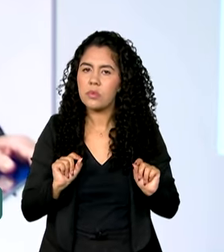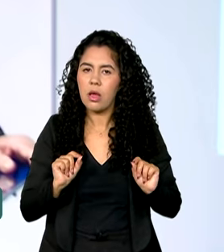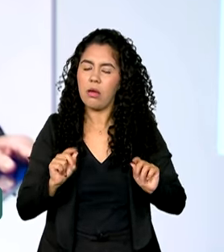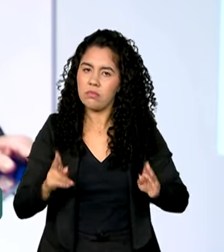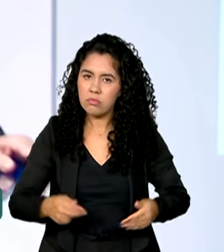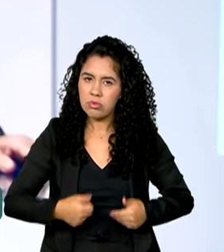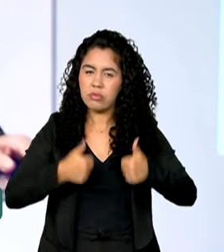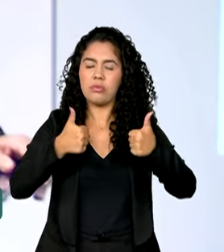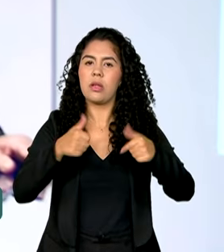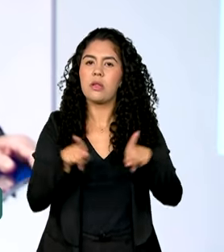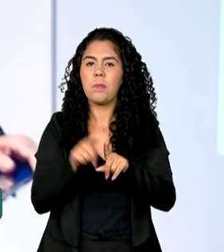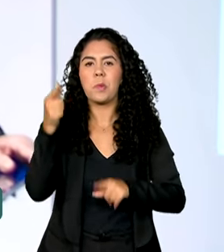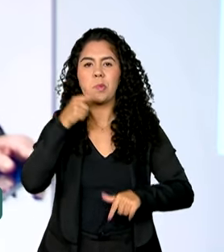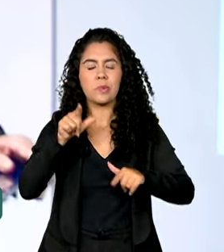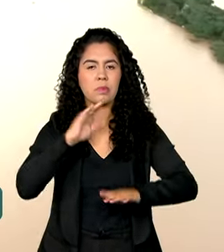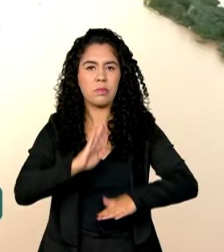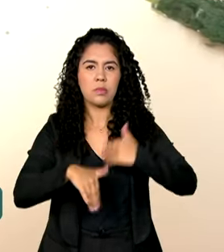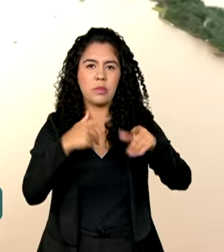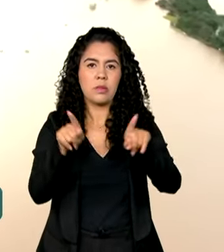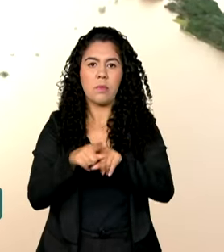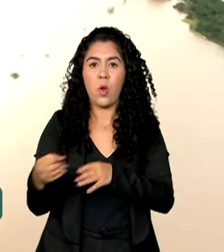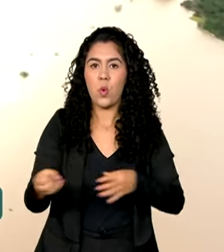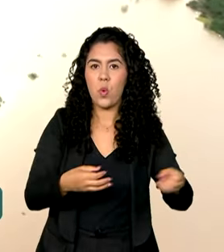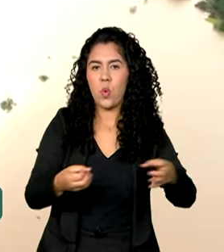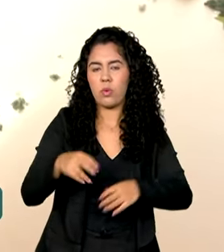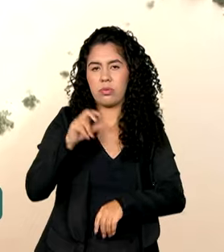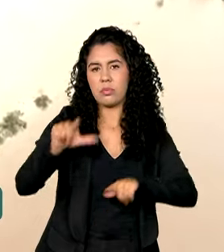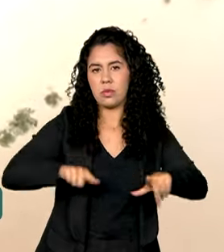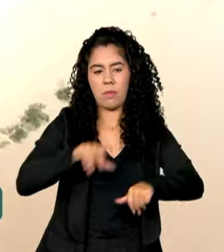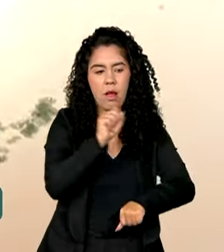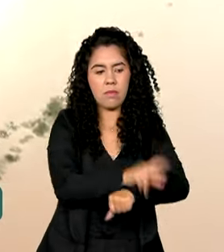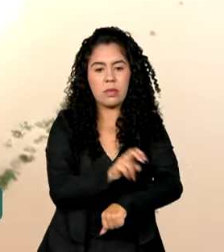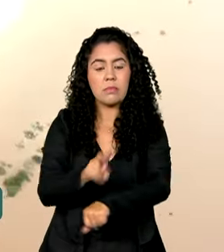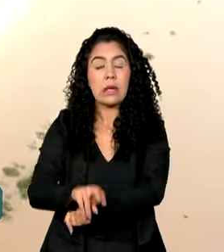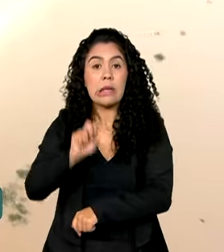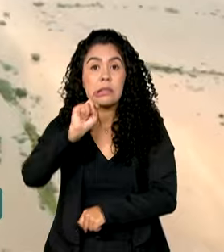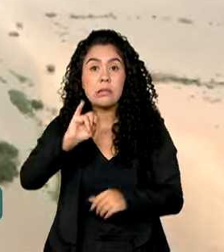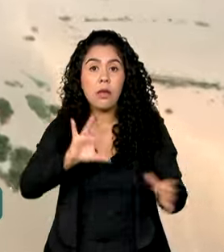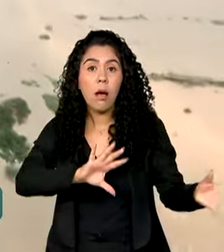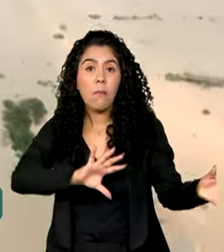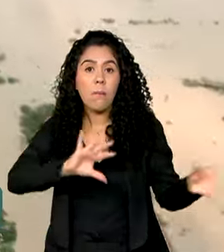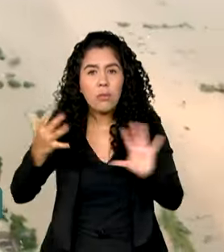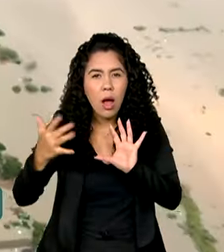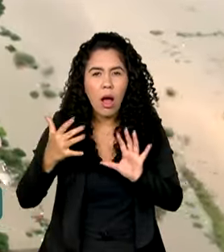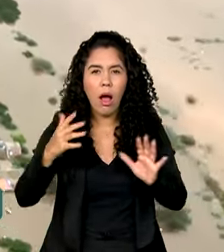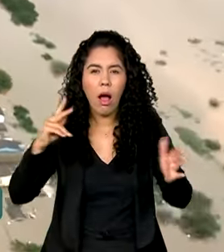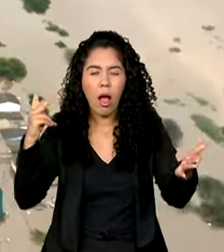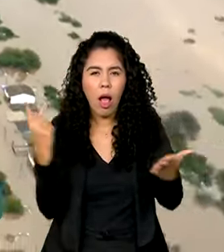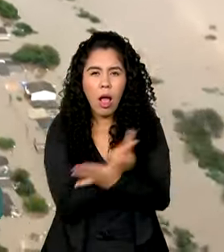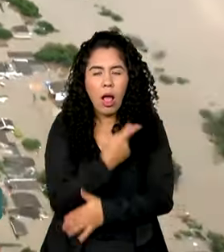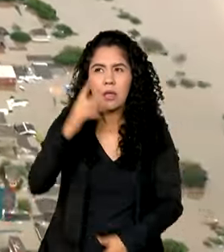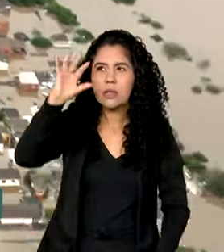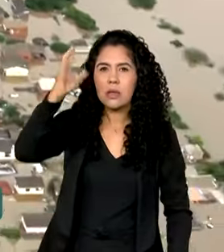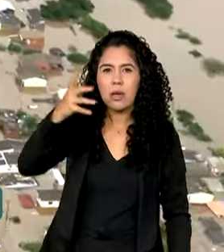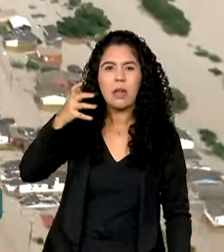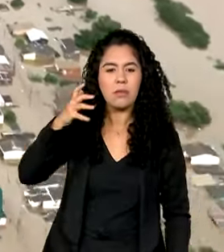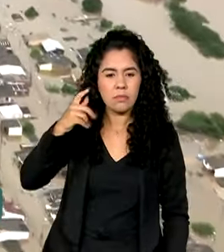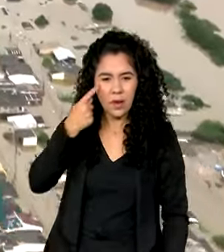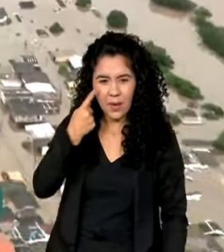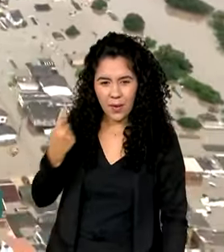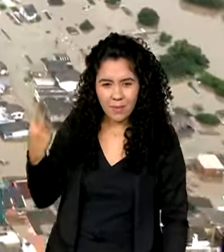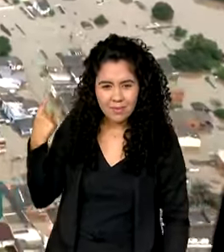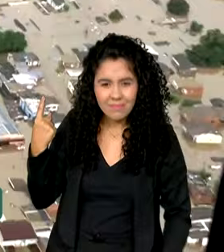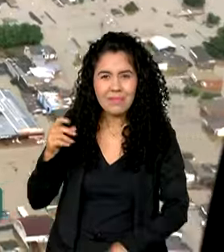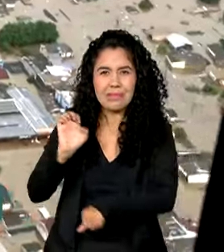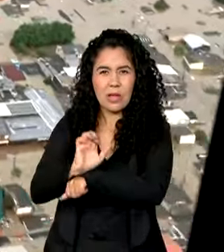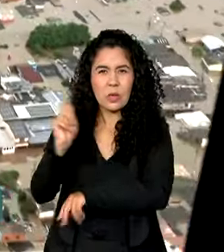e, como disse o Carlos, gerar novos empregos. E quando um desastre natural acontece, como as enchentes que afetaram este ano o Rio Grande